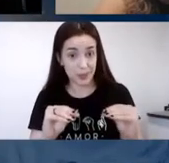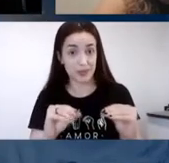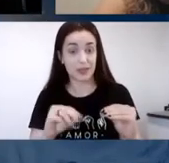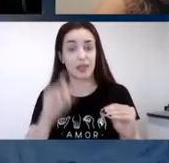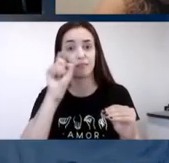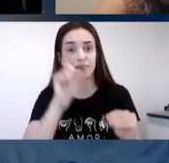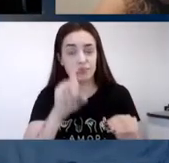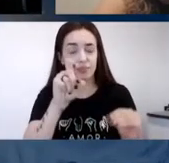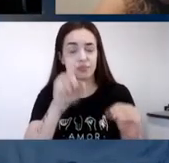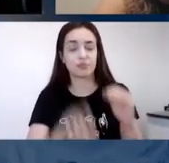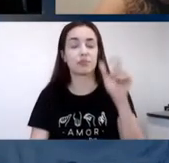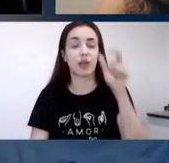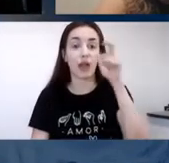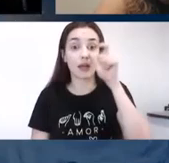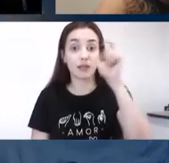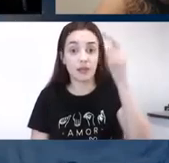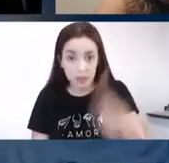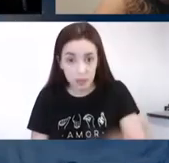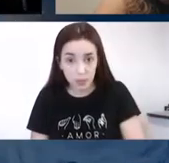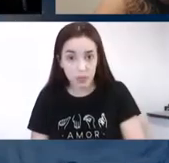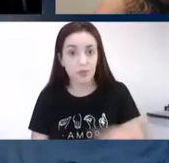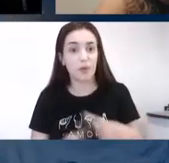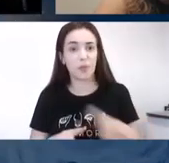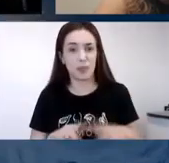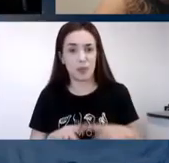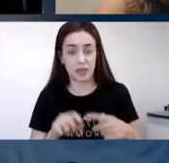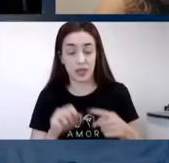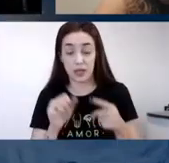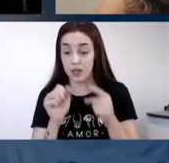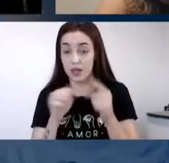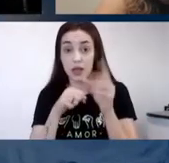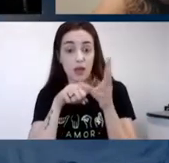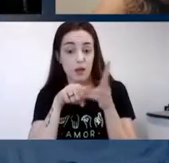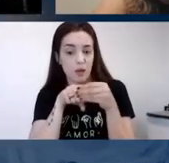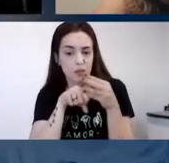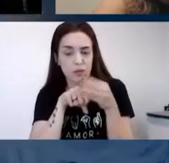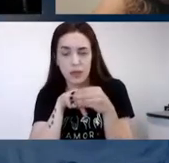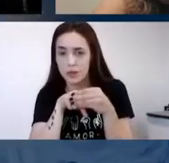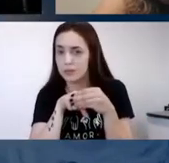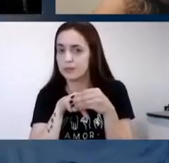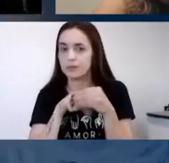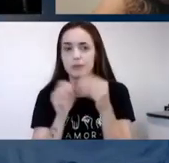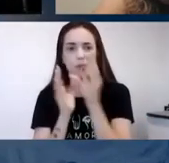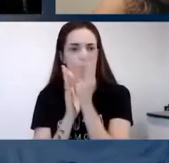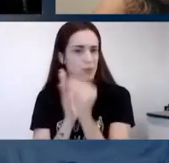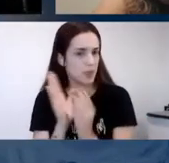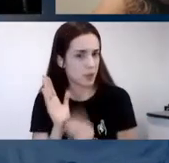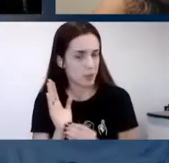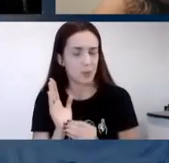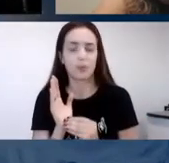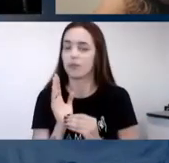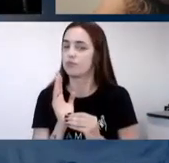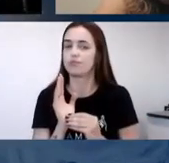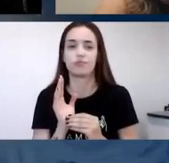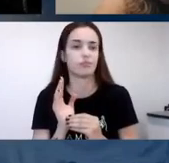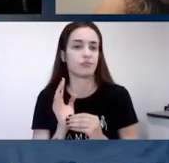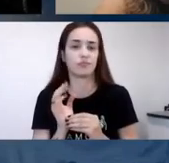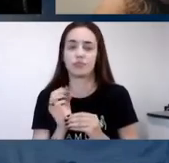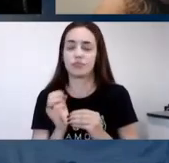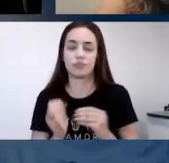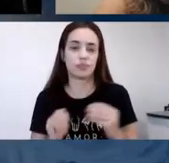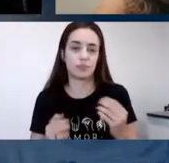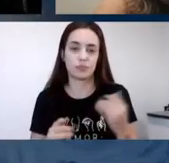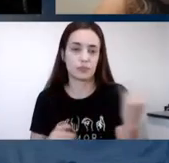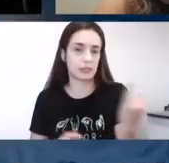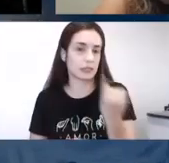reassista, porque conteúdo tem e tem de sobra. Thelma, a tela é sua, fica à vontade, a gente está